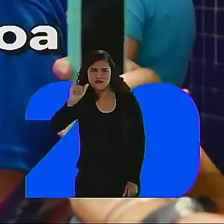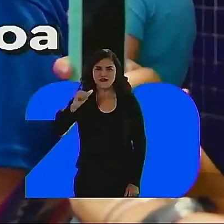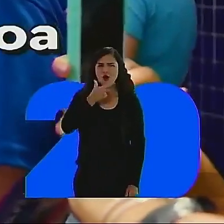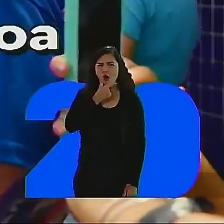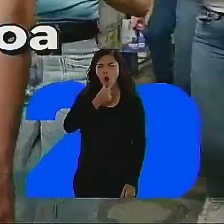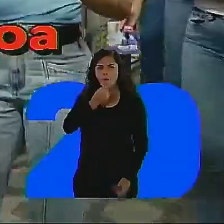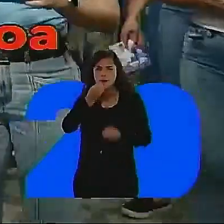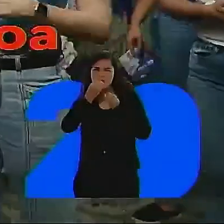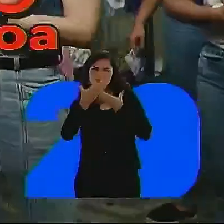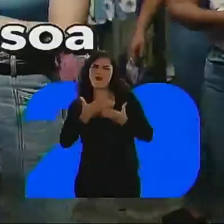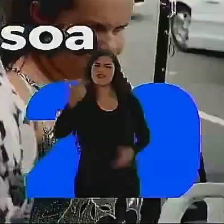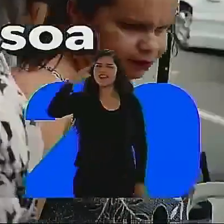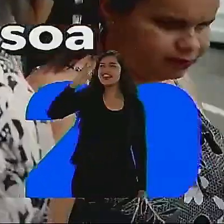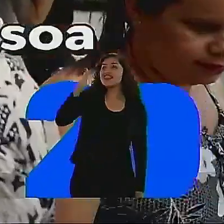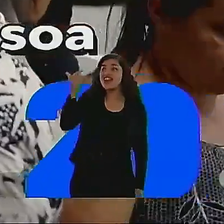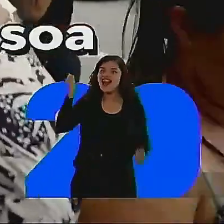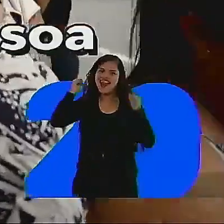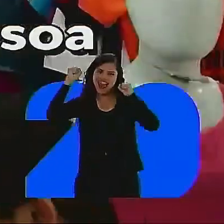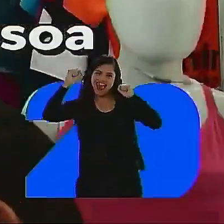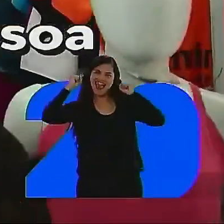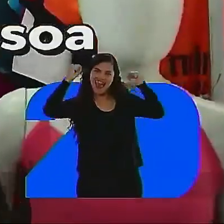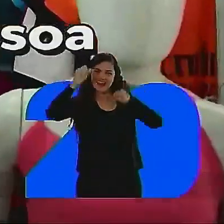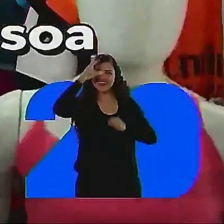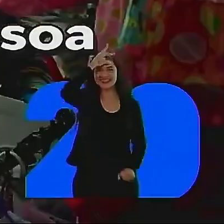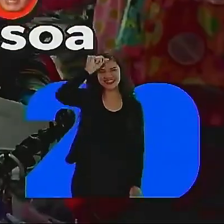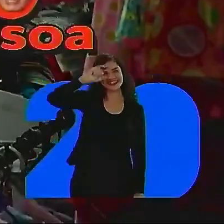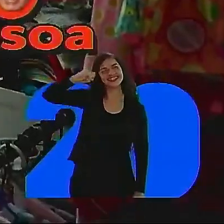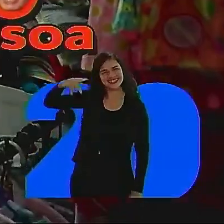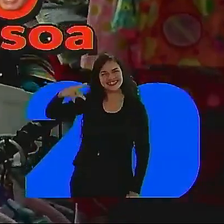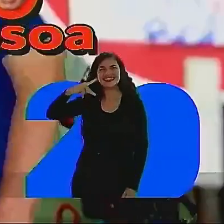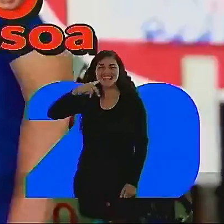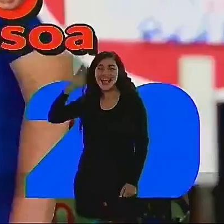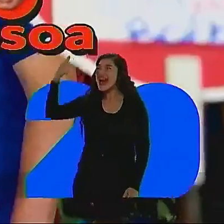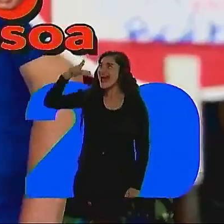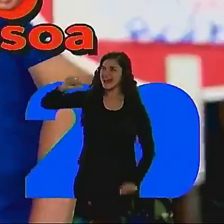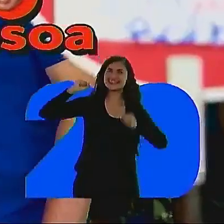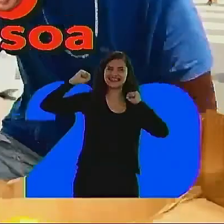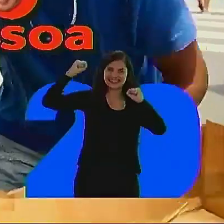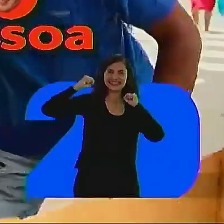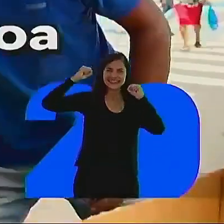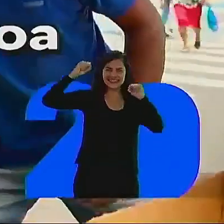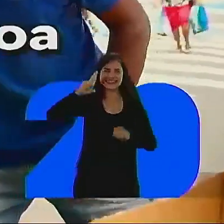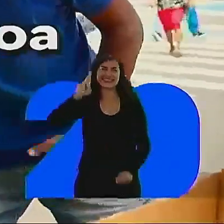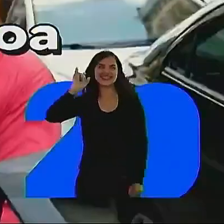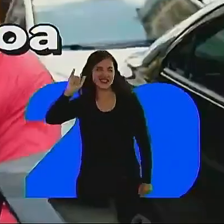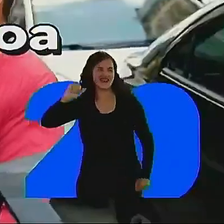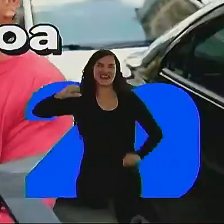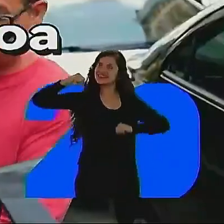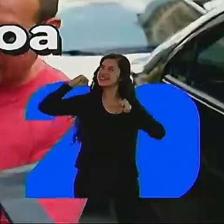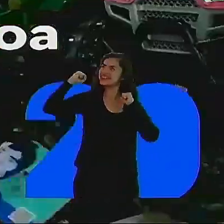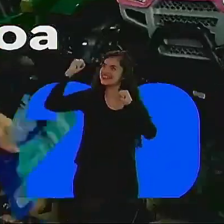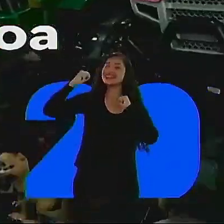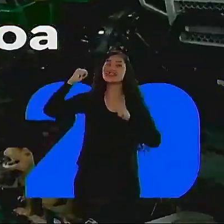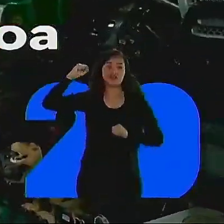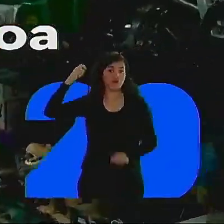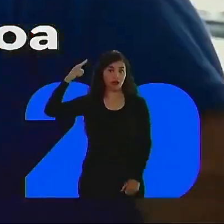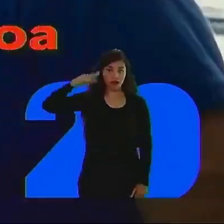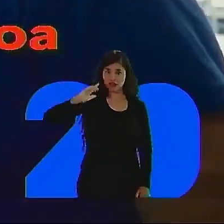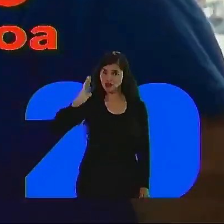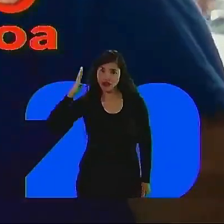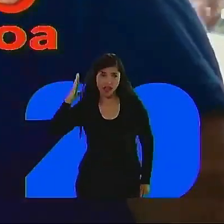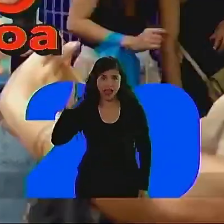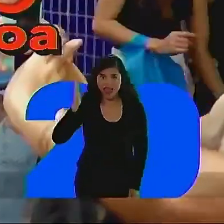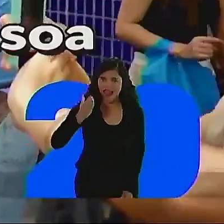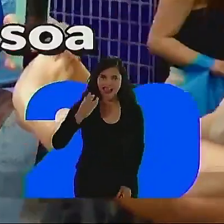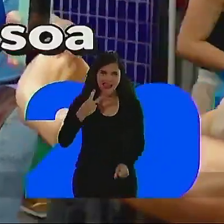é gente boa. Já ganhou. Já perfeito de João Pessoa. Rui Carneiro é gente boa.